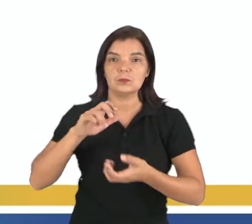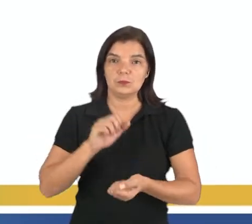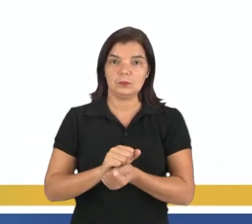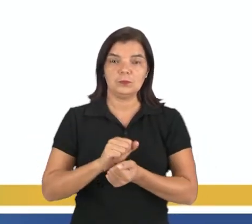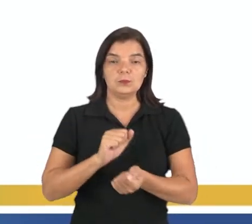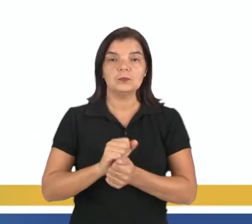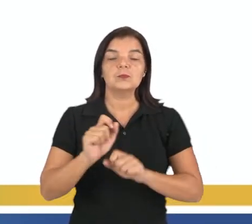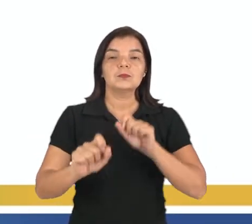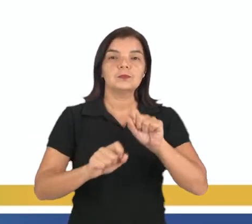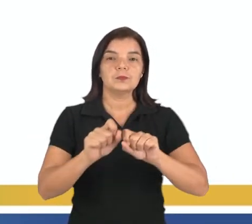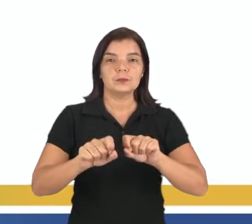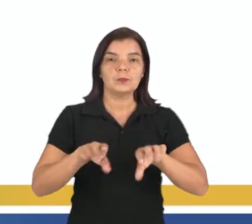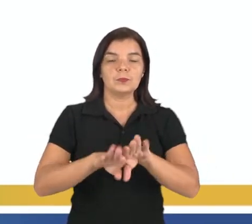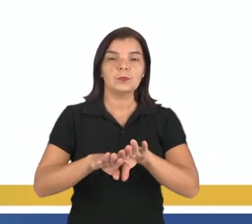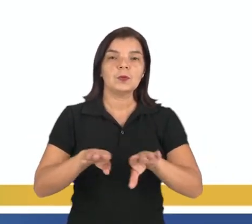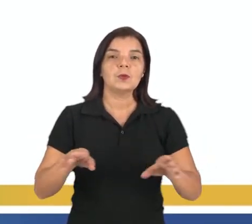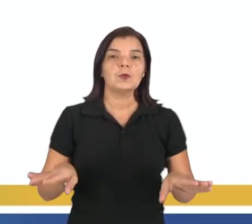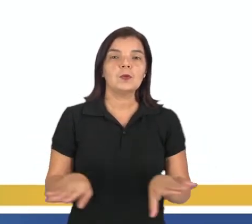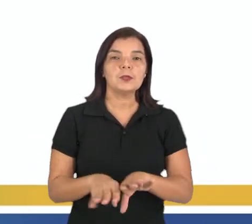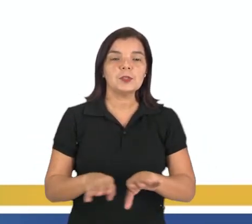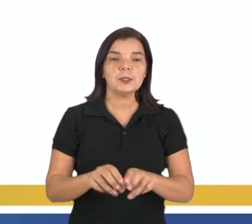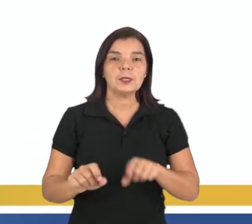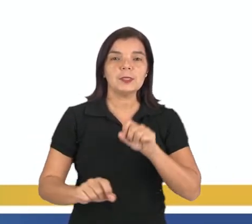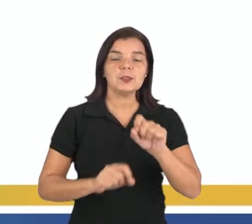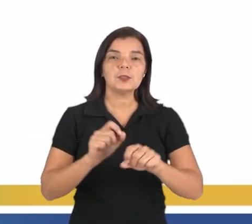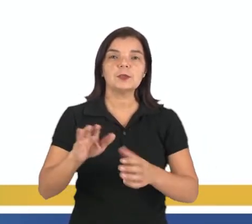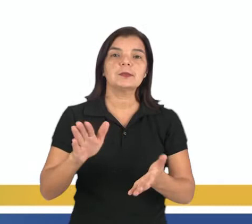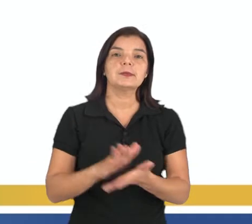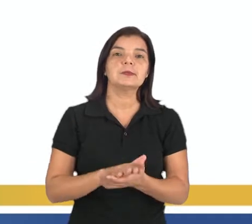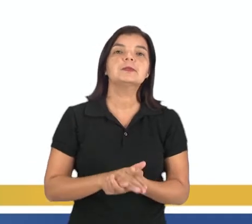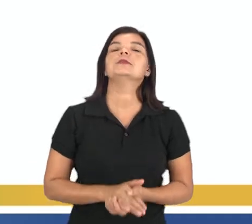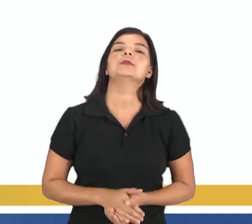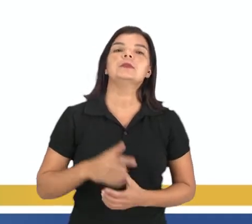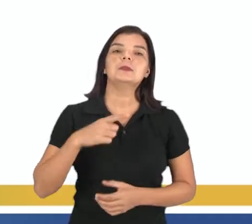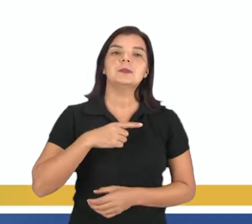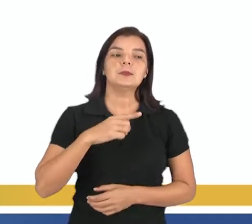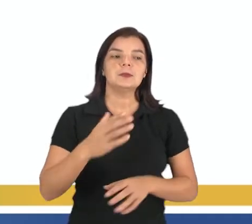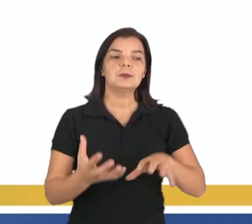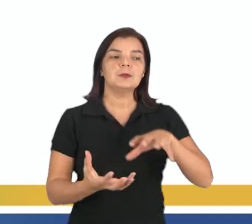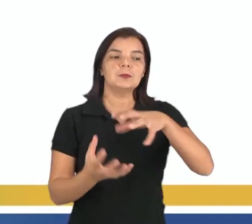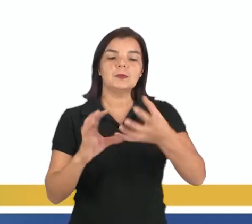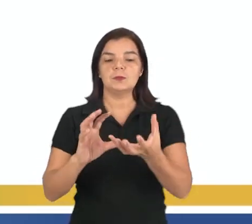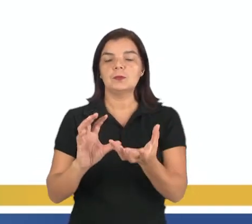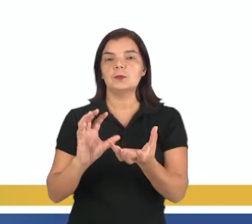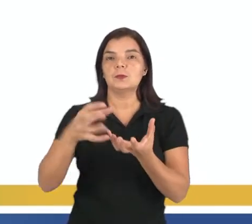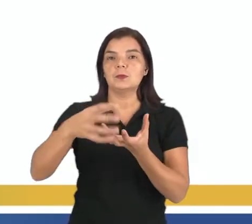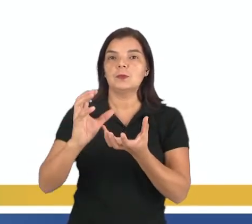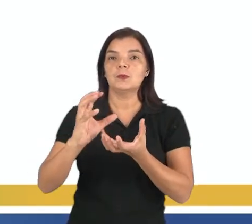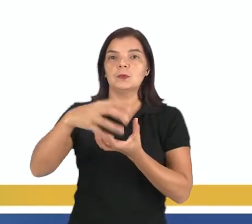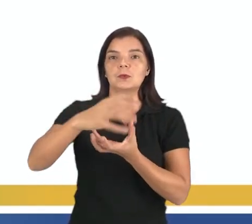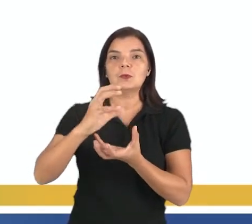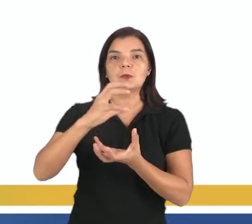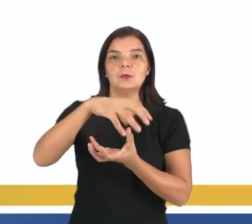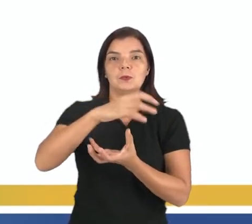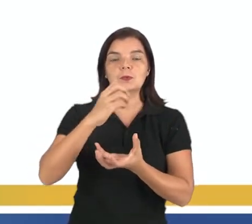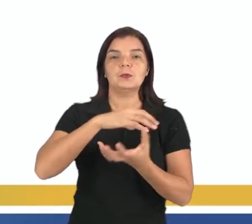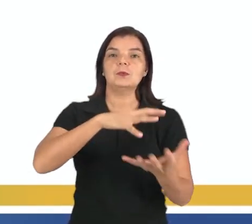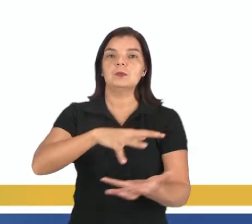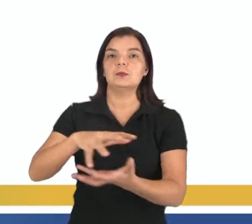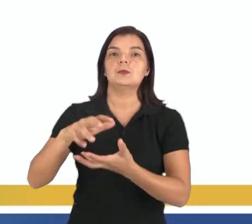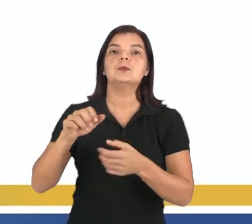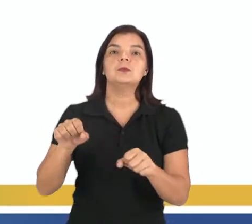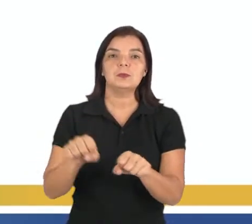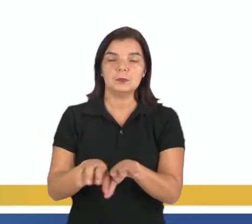continentes. Ela utiliza como critério a distribuição geográfica dos países pelos continentes da Terra.